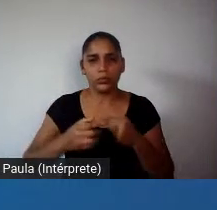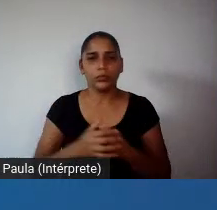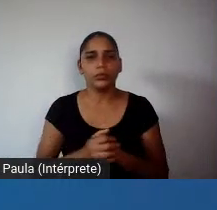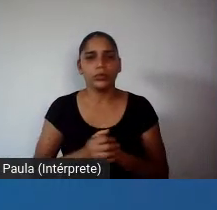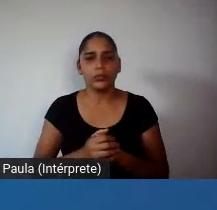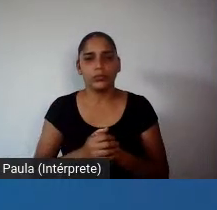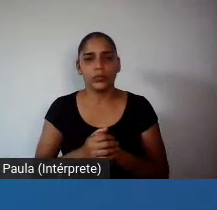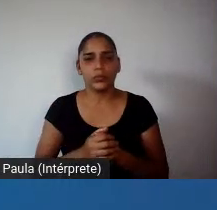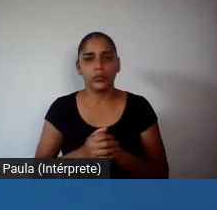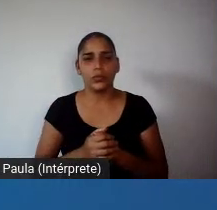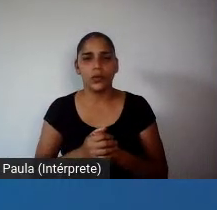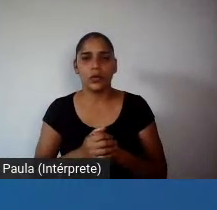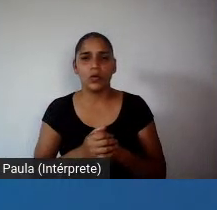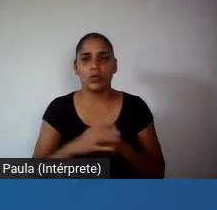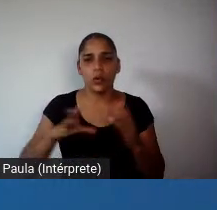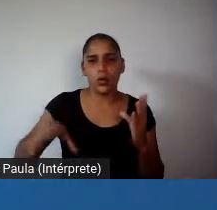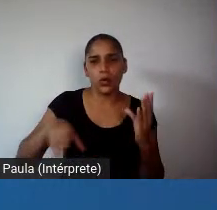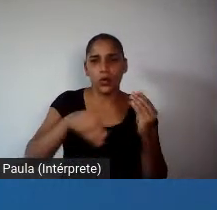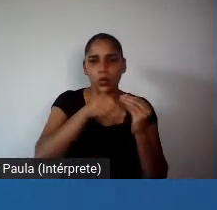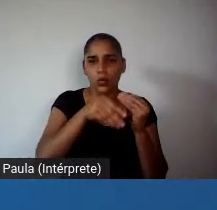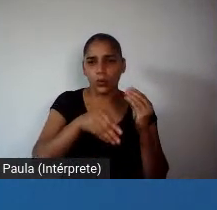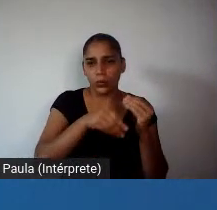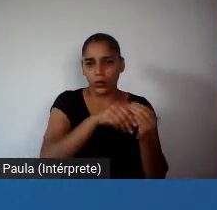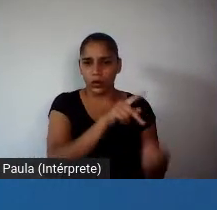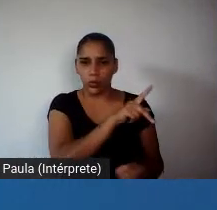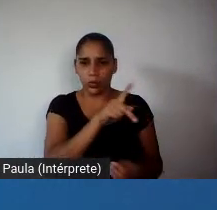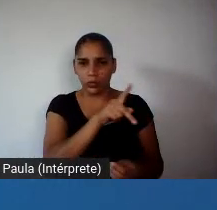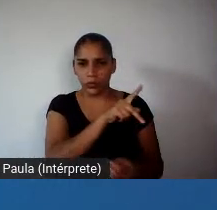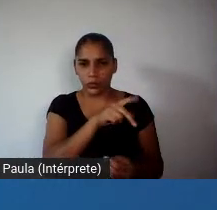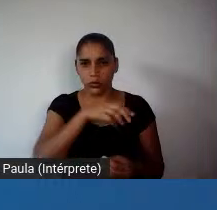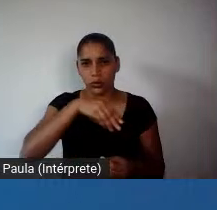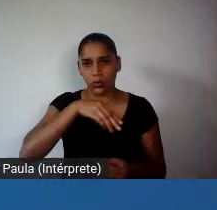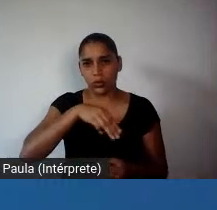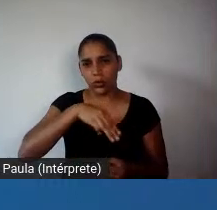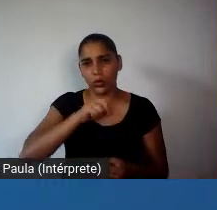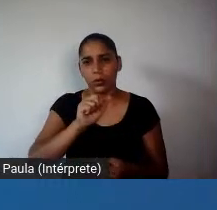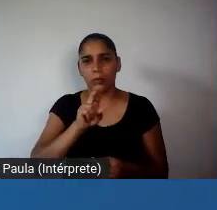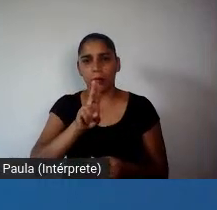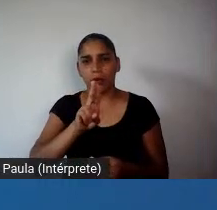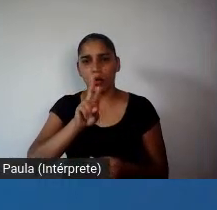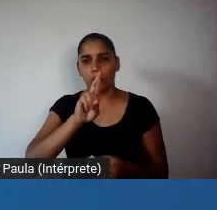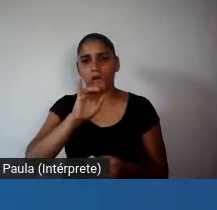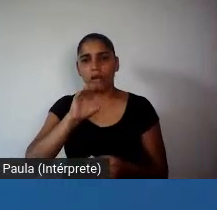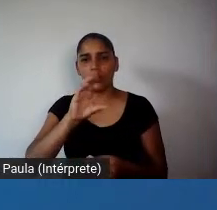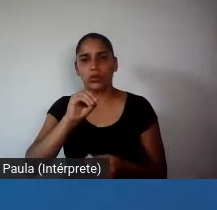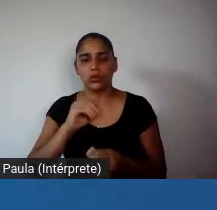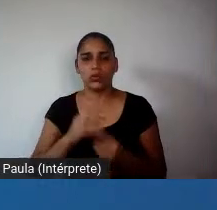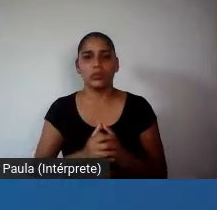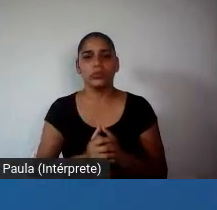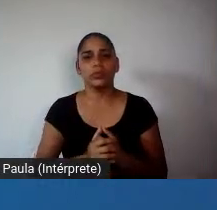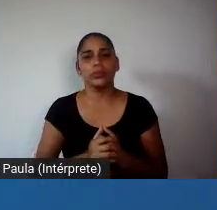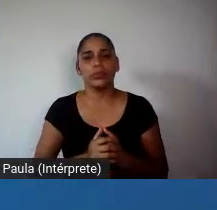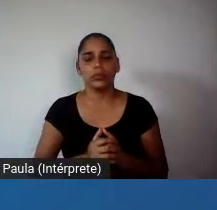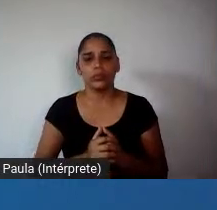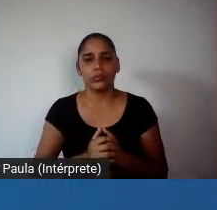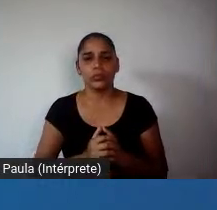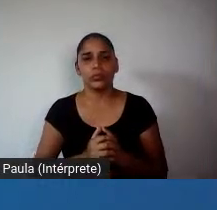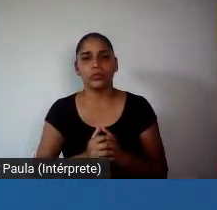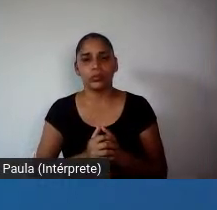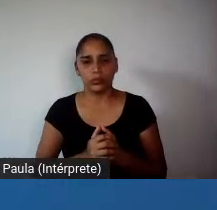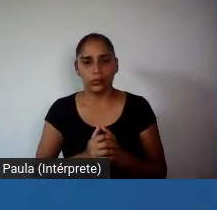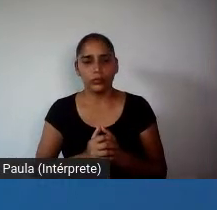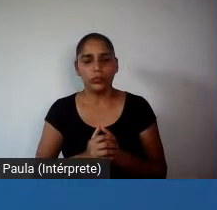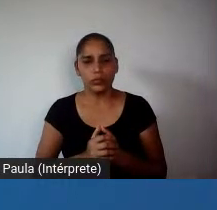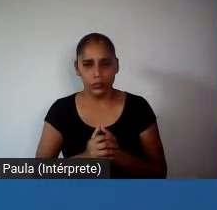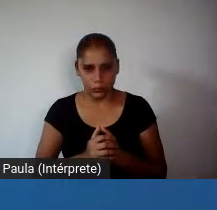fala do Maurício, e também aguardando muito aí o Temporão e o Metronho, né,